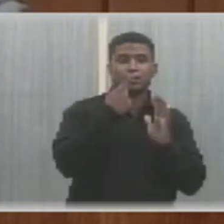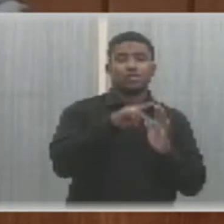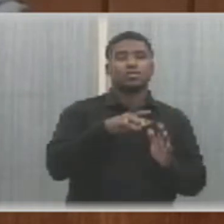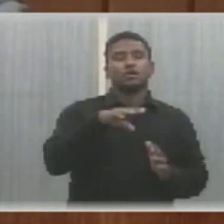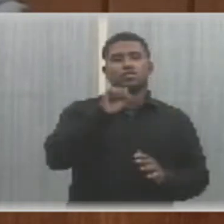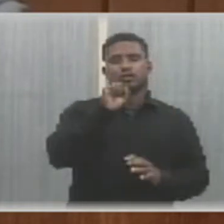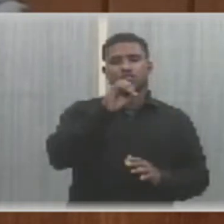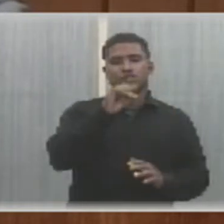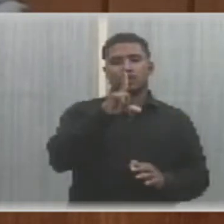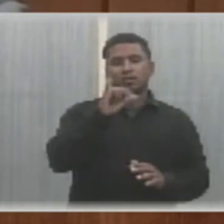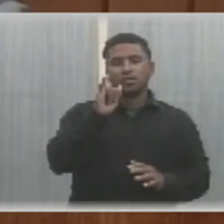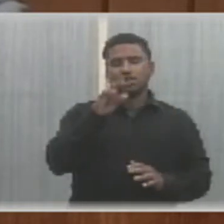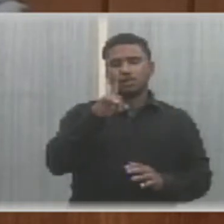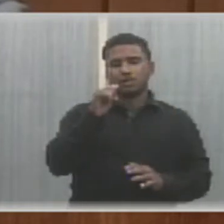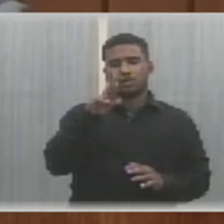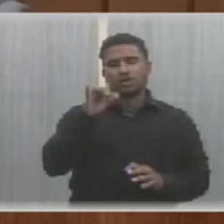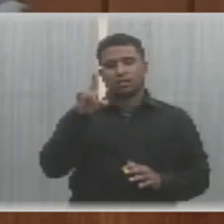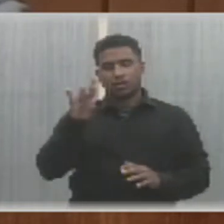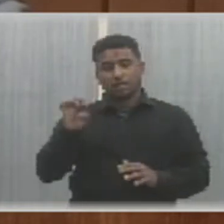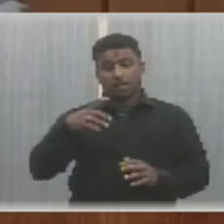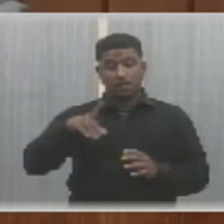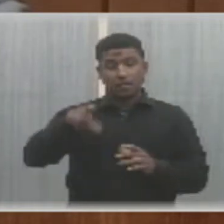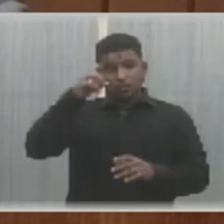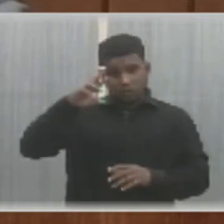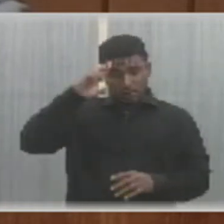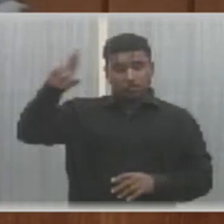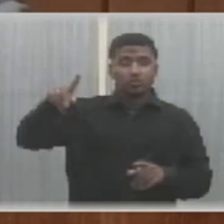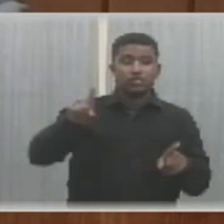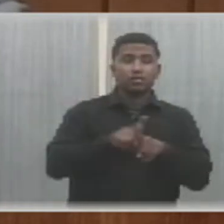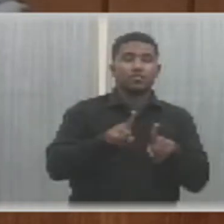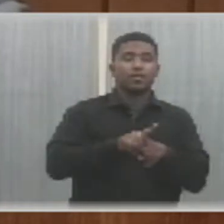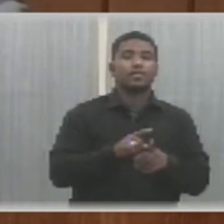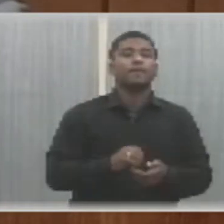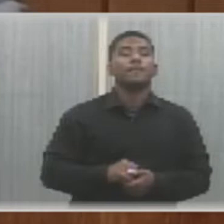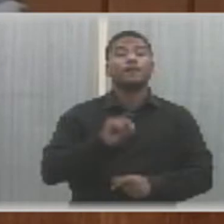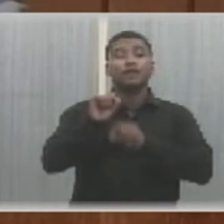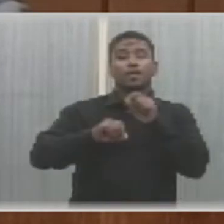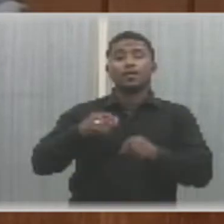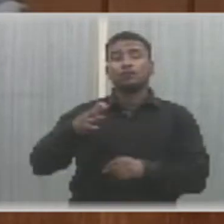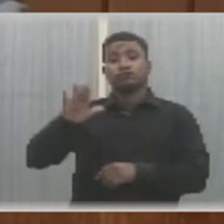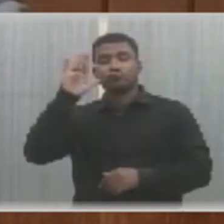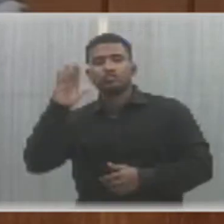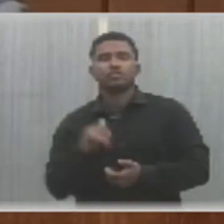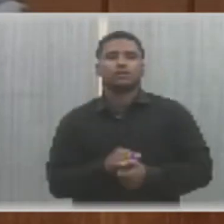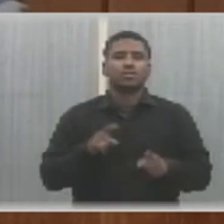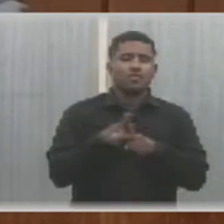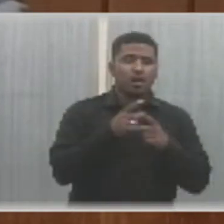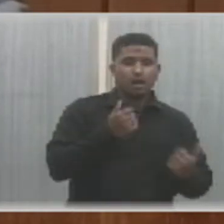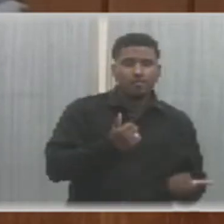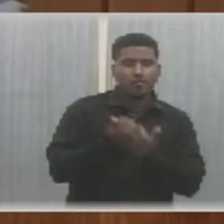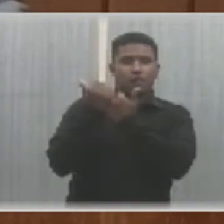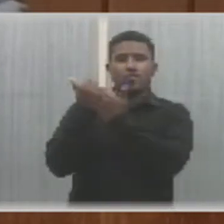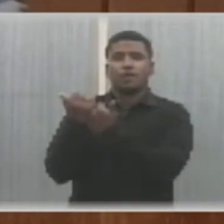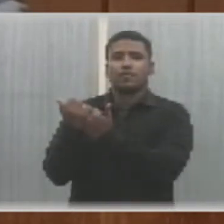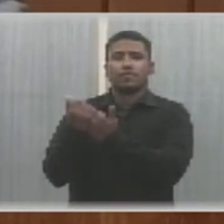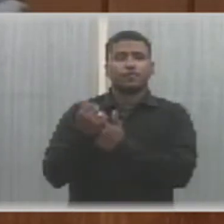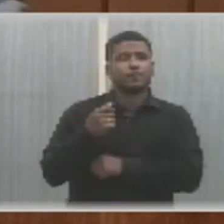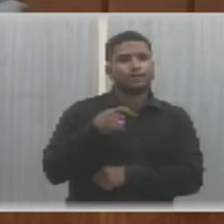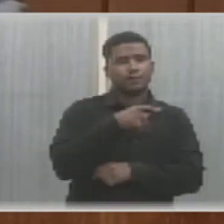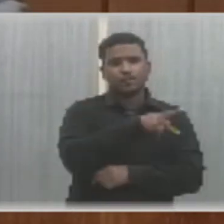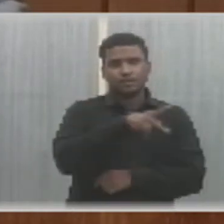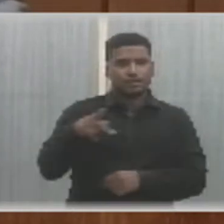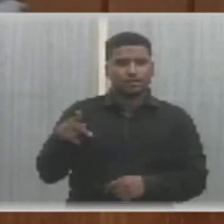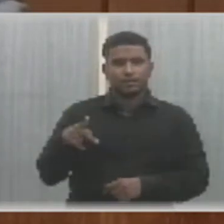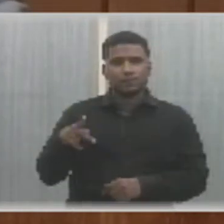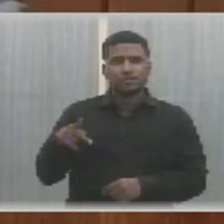Solidariedade para a eleição do diretório e da executiva nacional, além de ratificar o apoio à candidatura do ex-presidente da